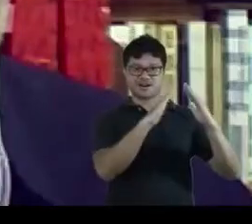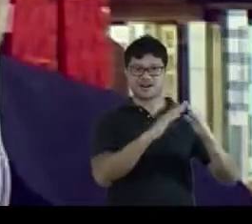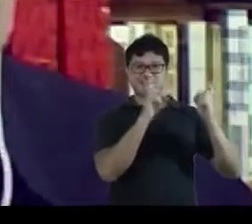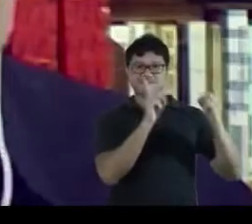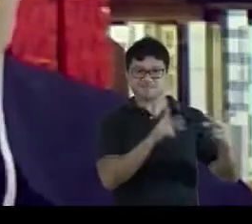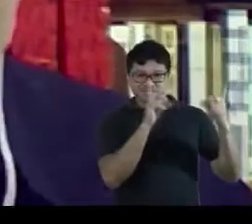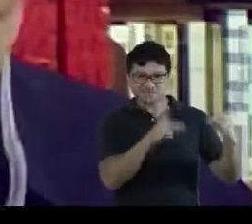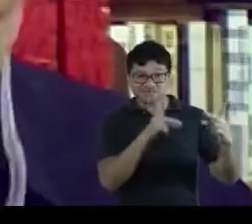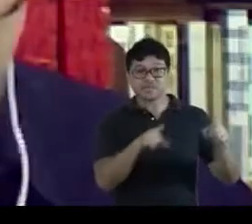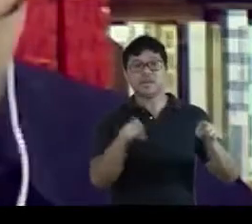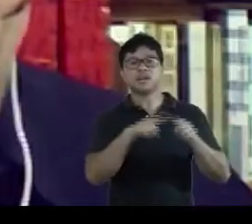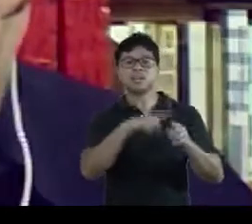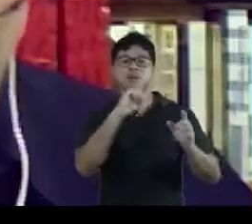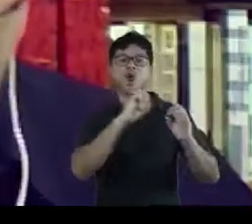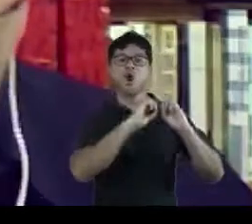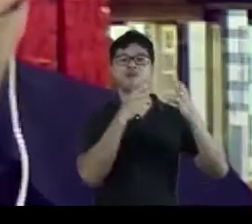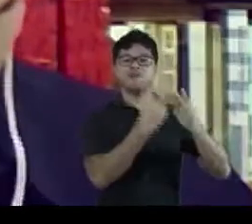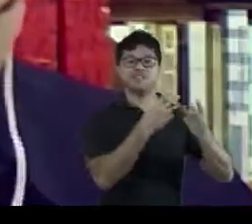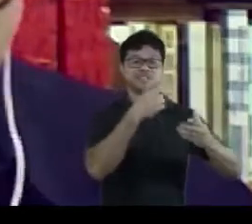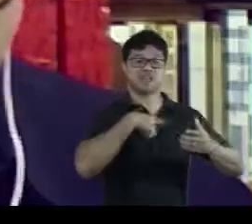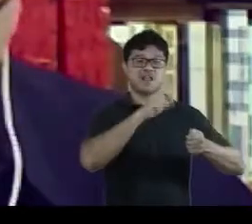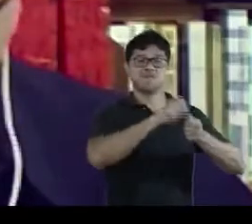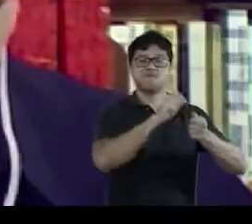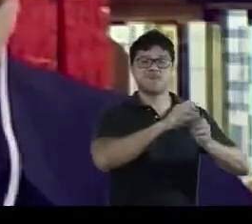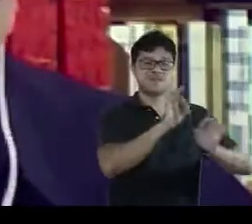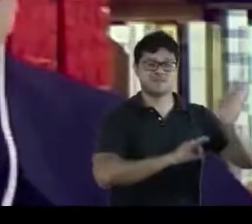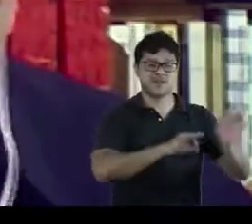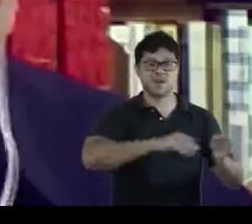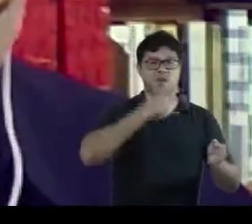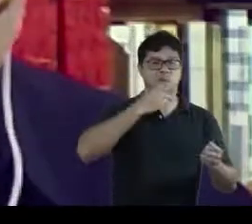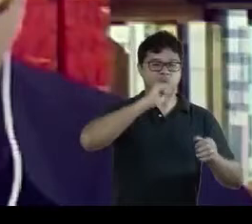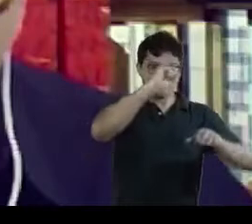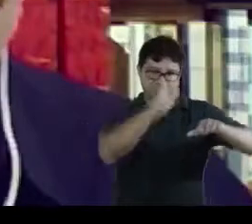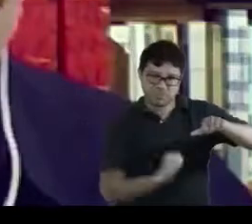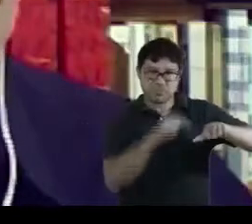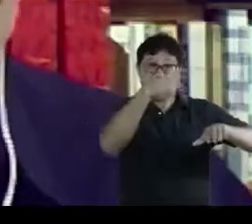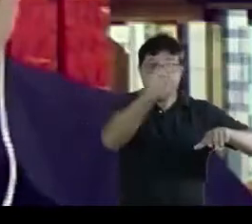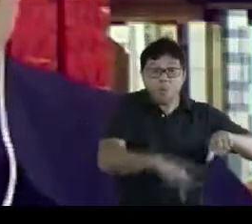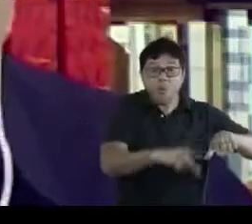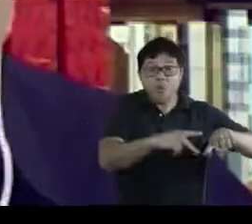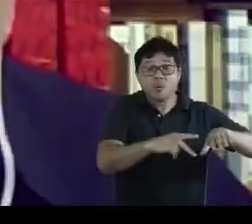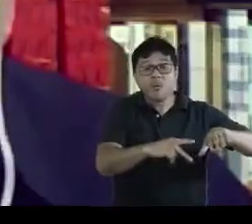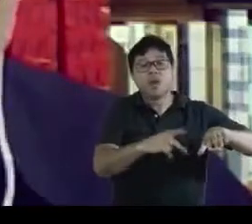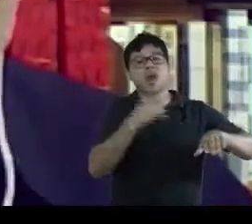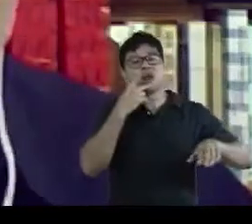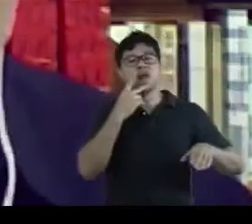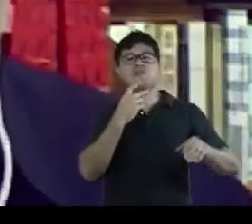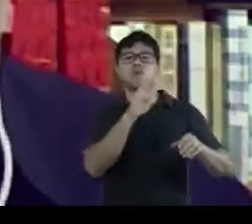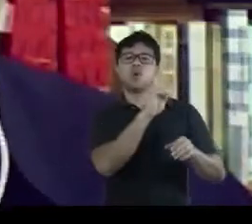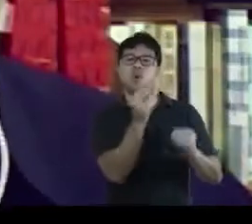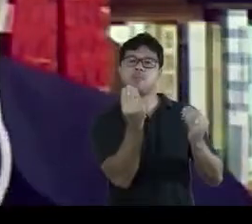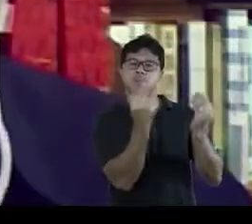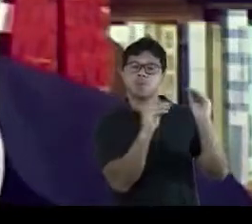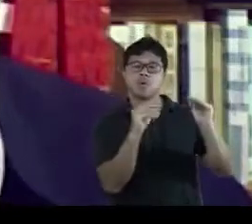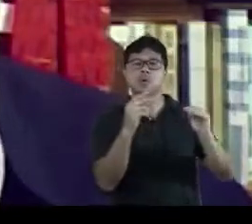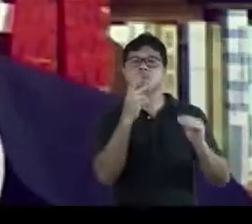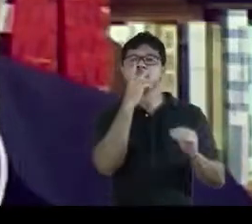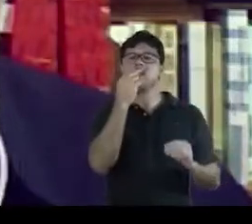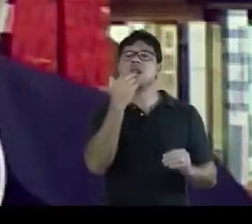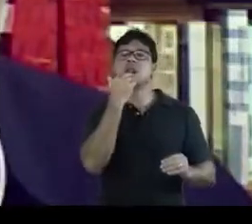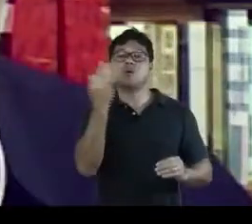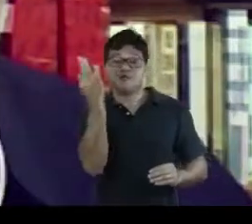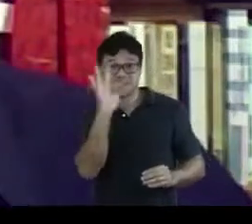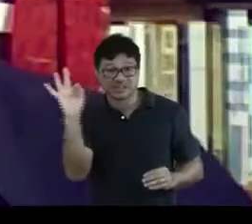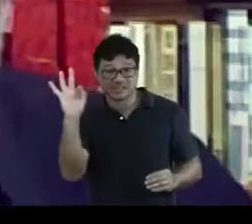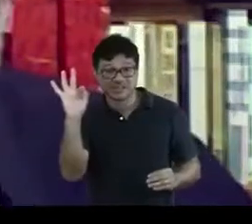sobre a identidade da oficina que havia produzido o livro, a saber, a imprimir a française, estabelecida